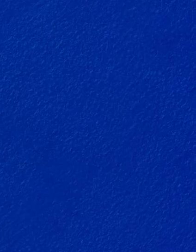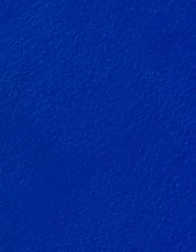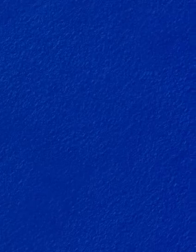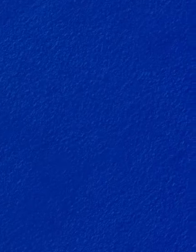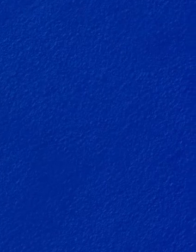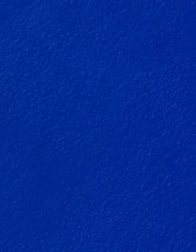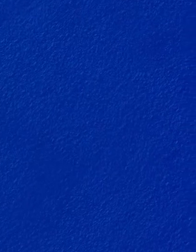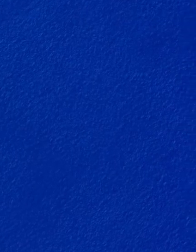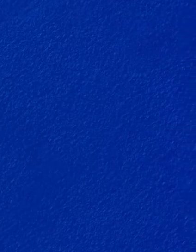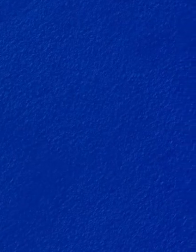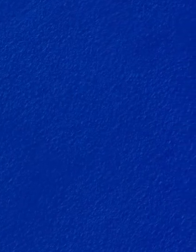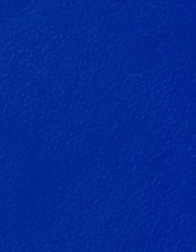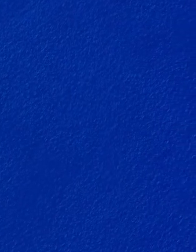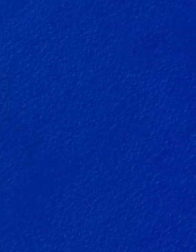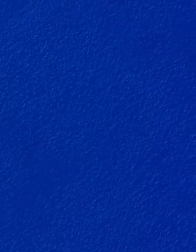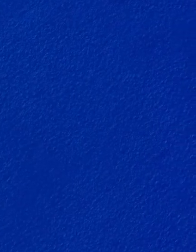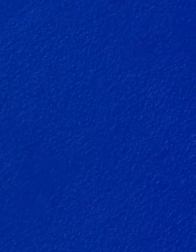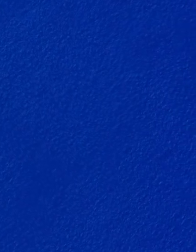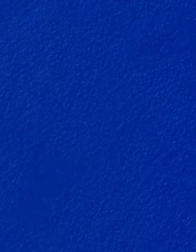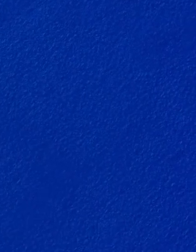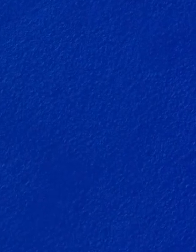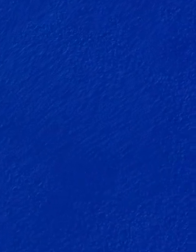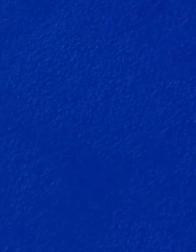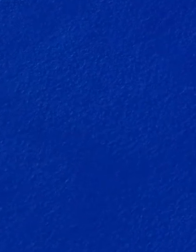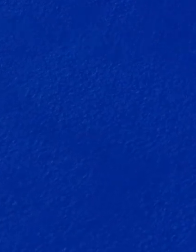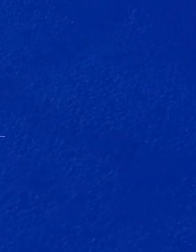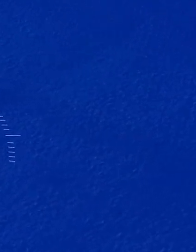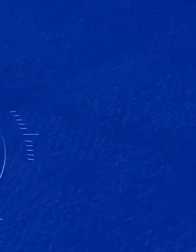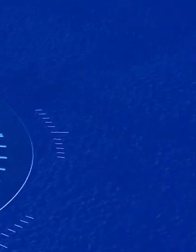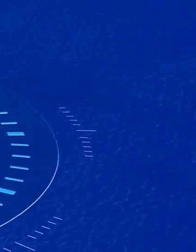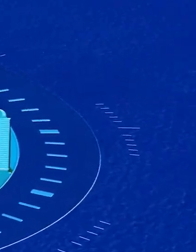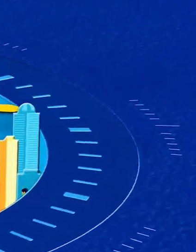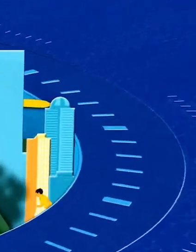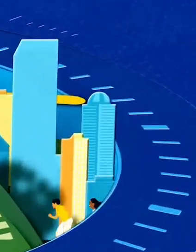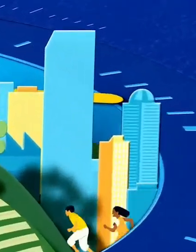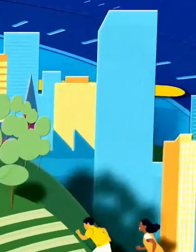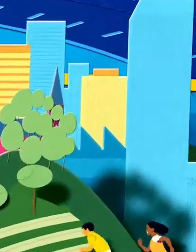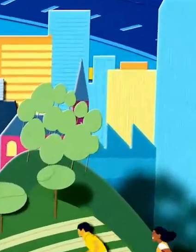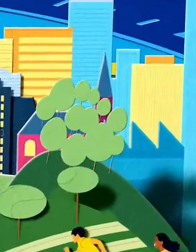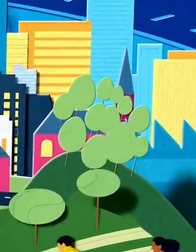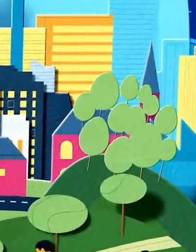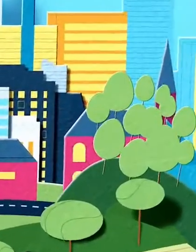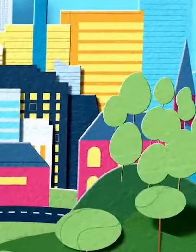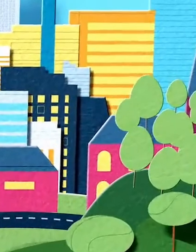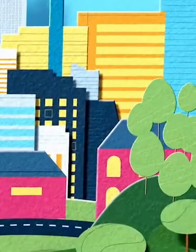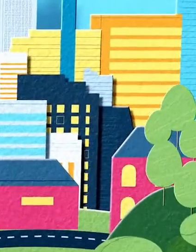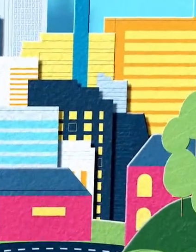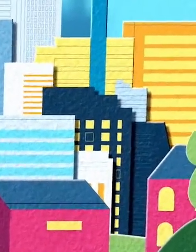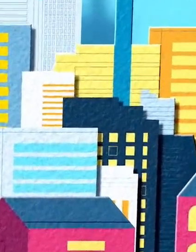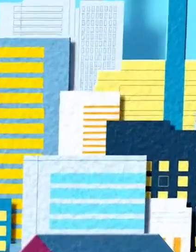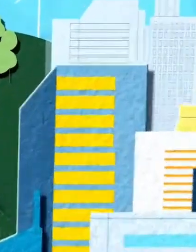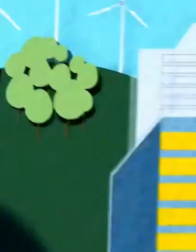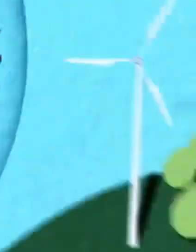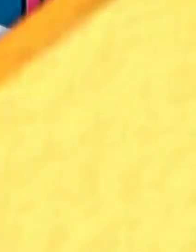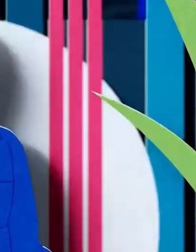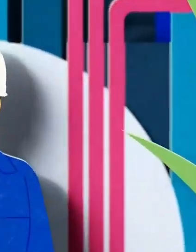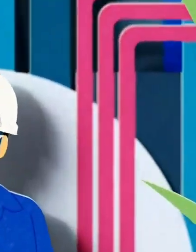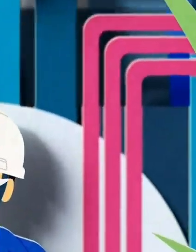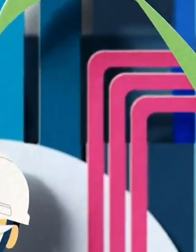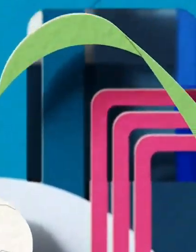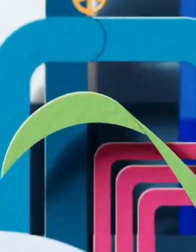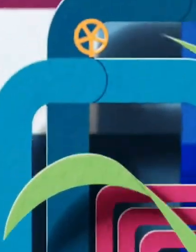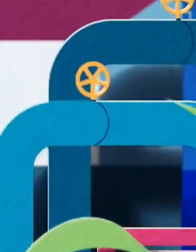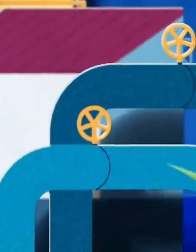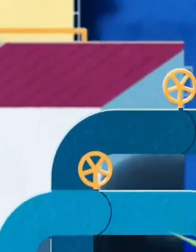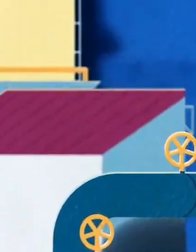A gente não consegue acelerar o tempo, mas podemos acelerar ainda mais as nossas ações, usando o tempo